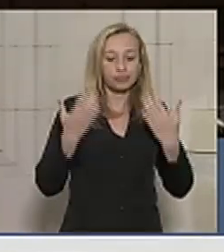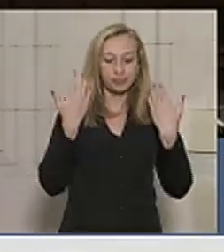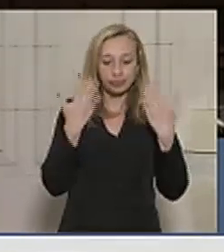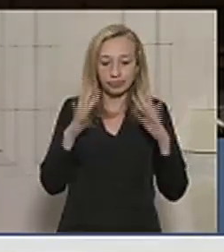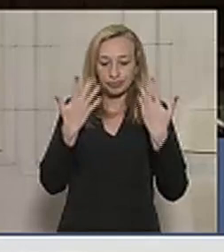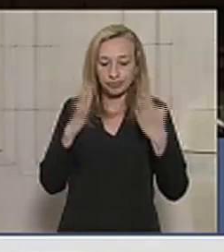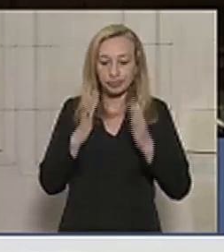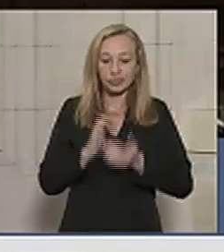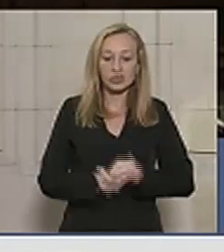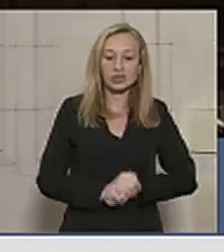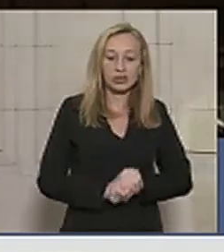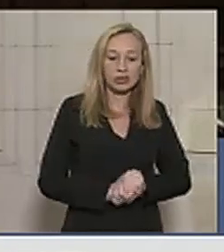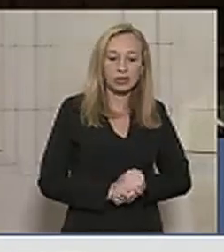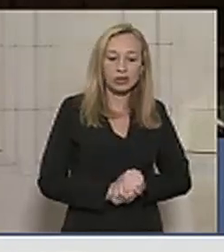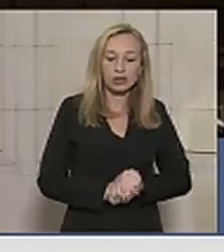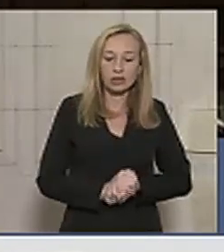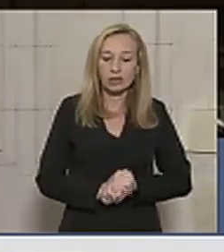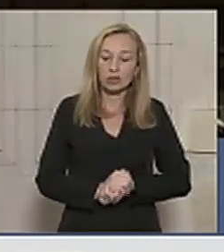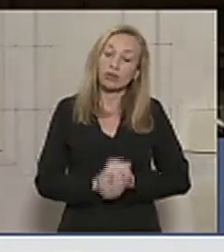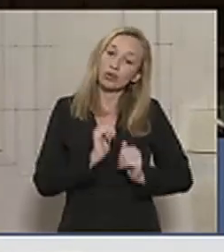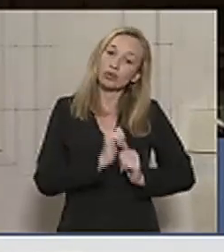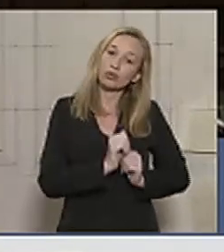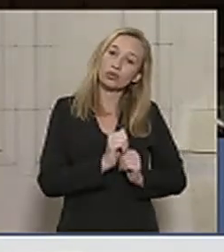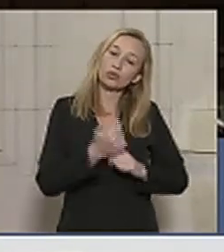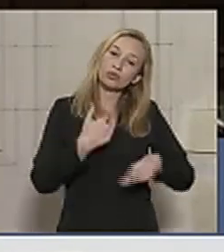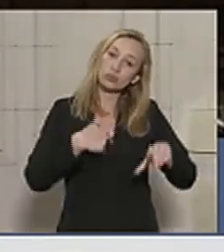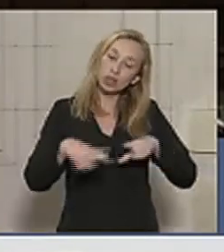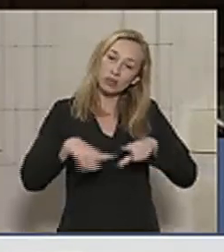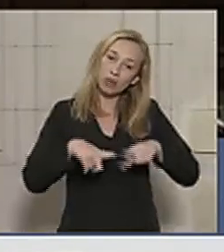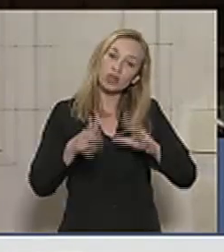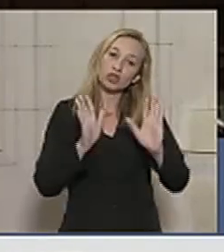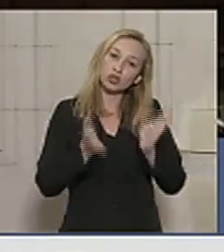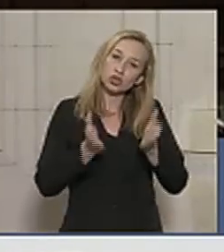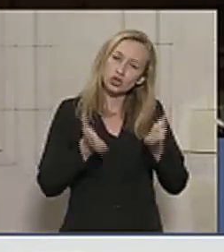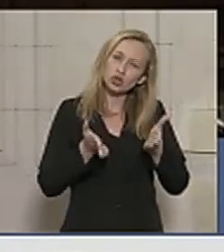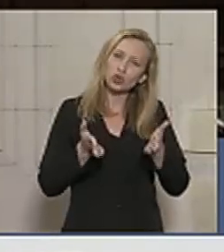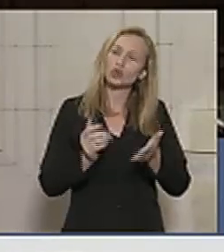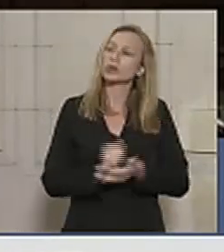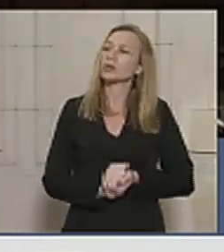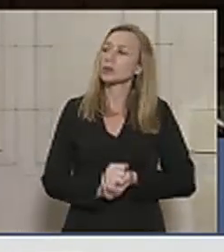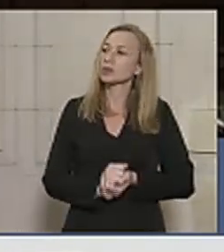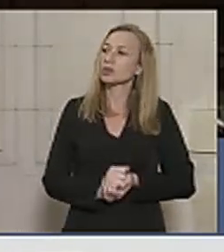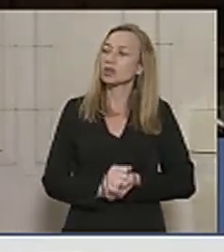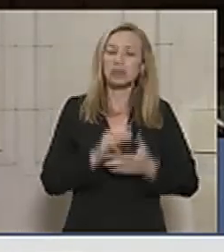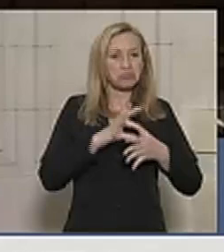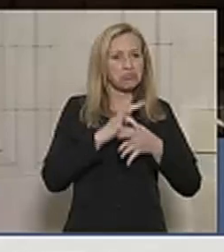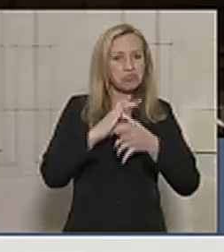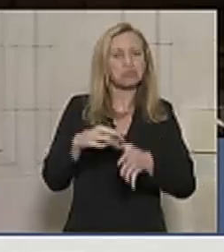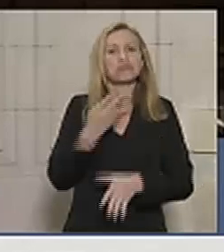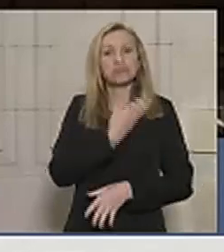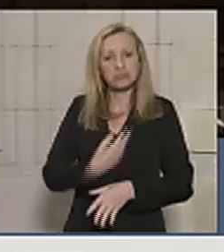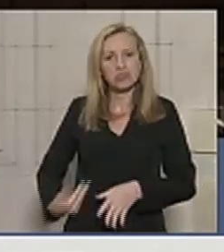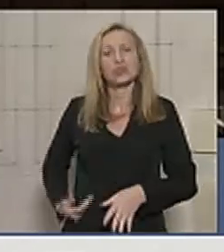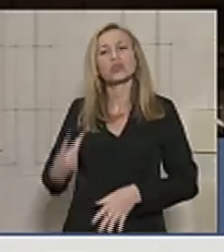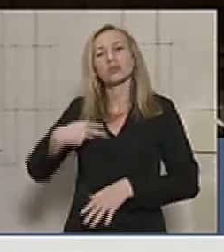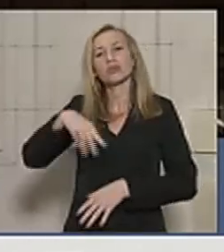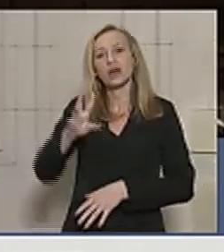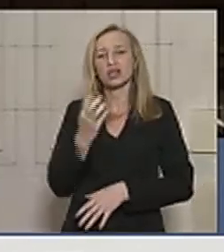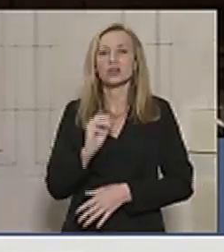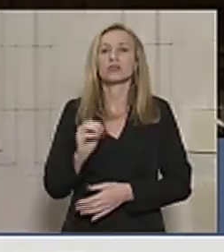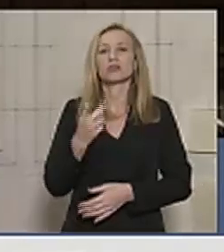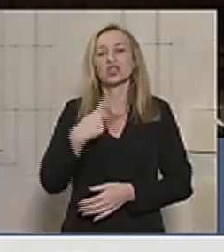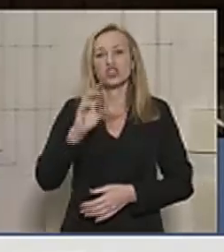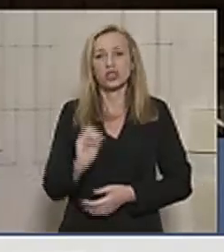a forma com que foi conduzido o trabalho hoje, a atuação do líder de governo, Márcio Pacheco,